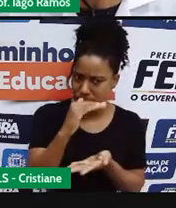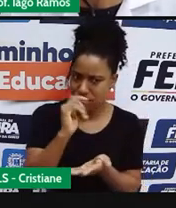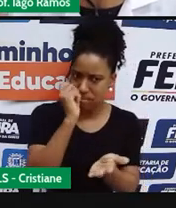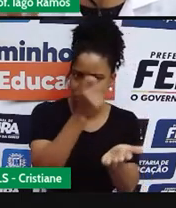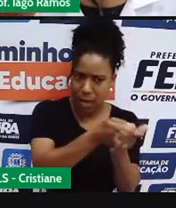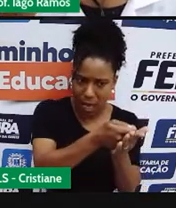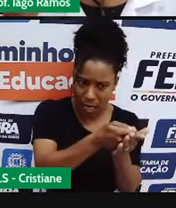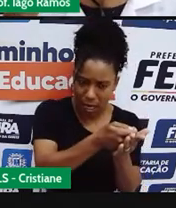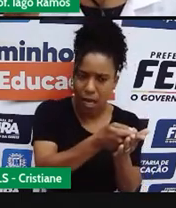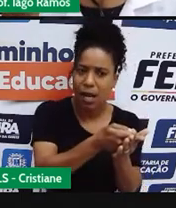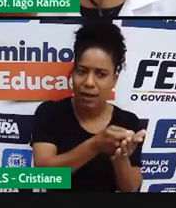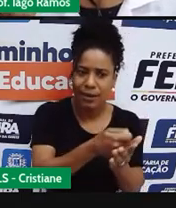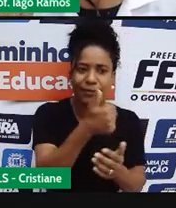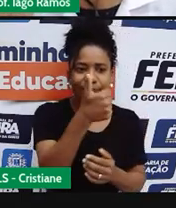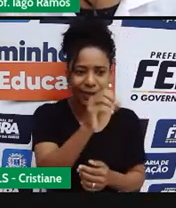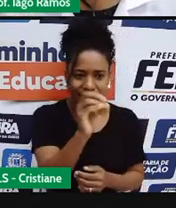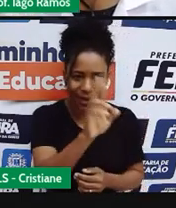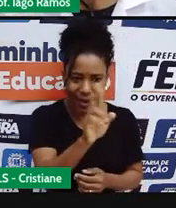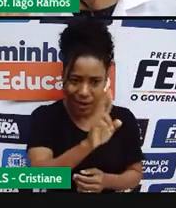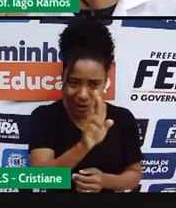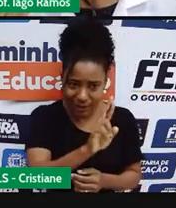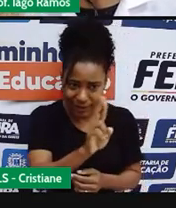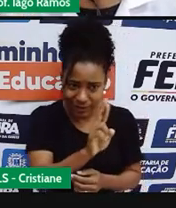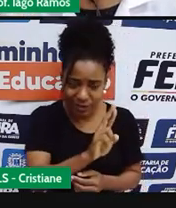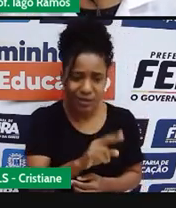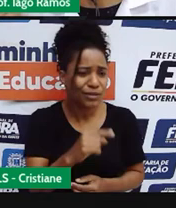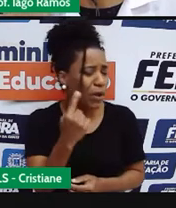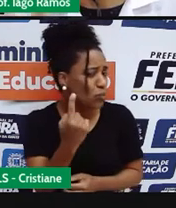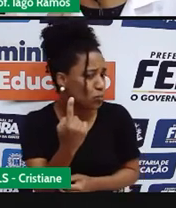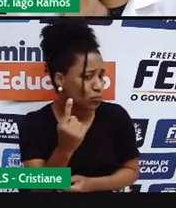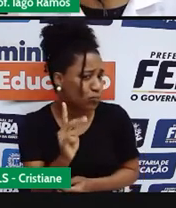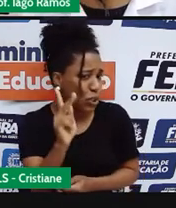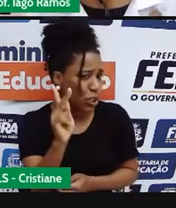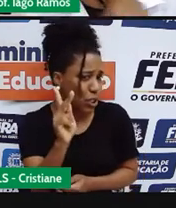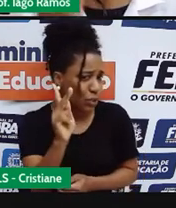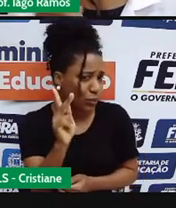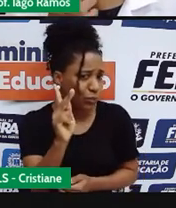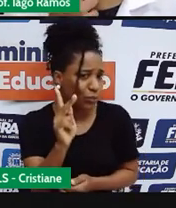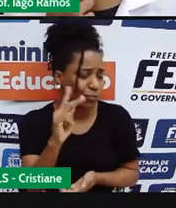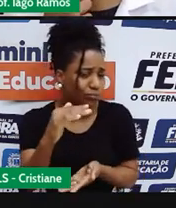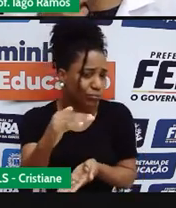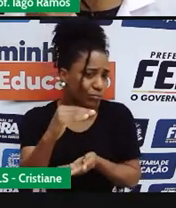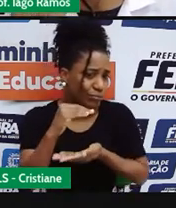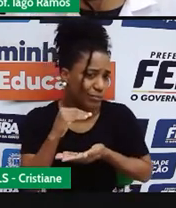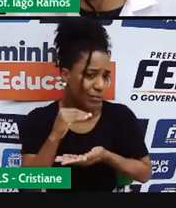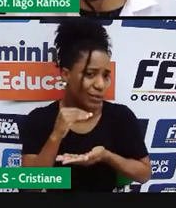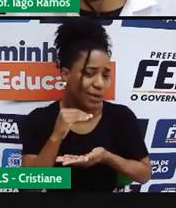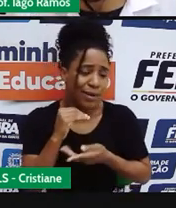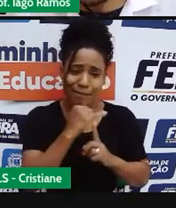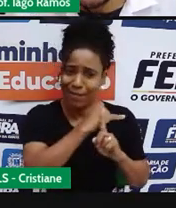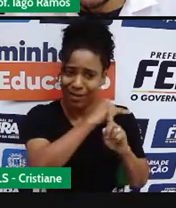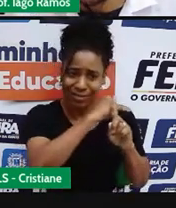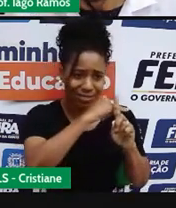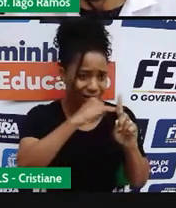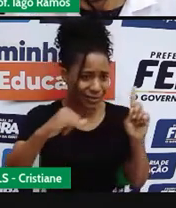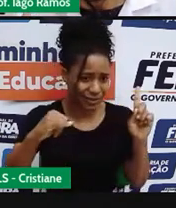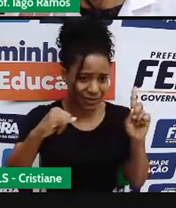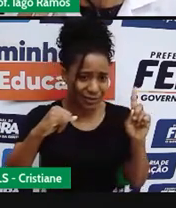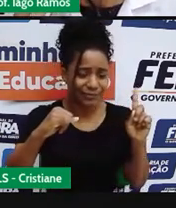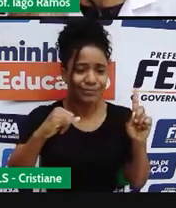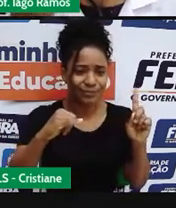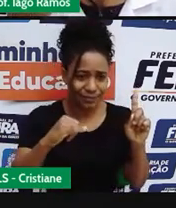Se eu pego um quilograma só, um quilograma é metade de dois quilogramas. Então, um quilograma,